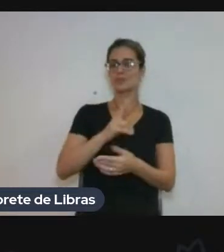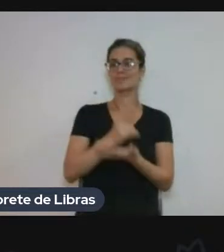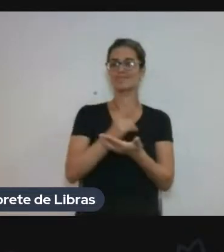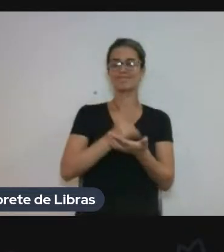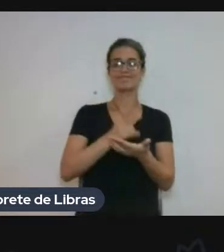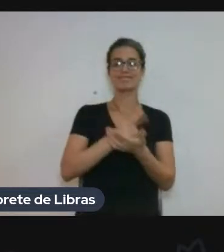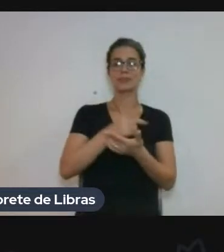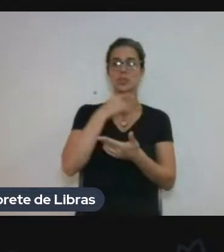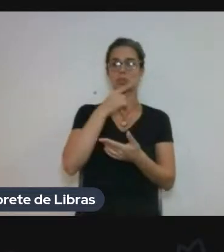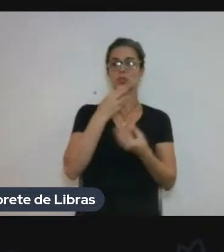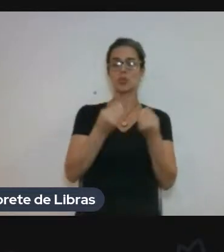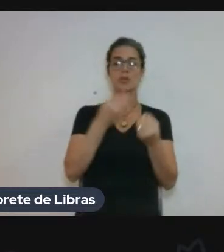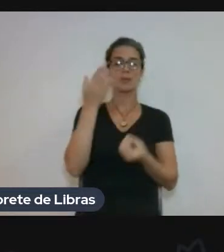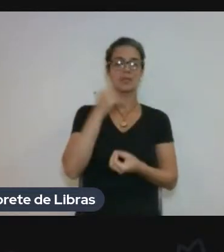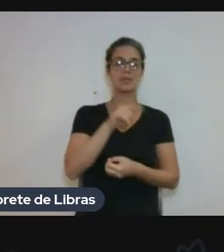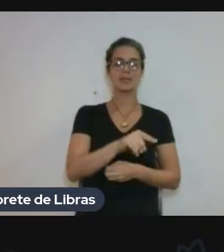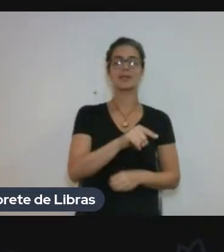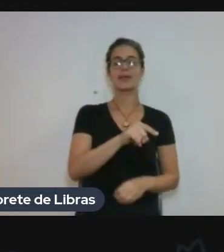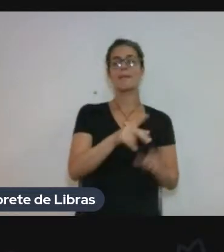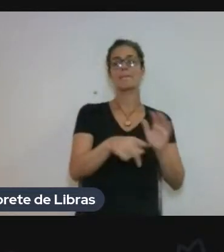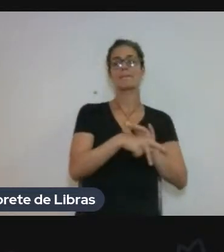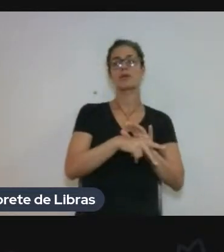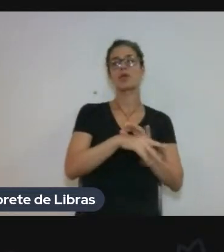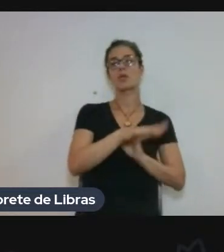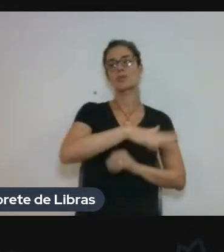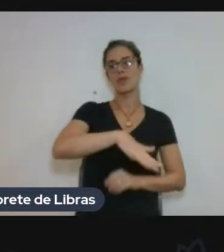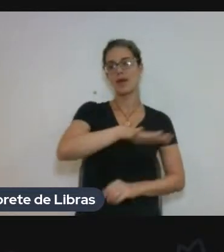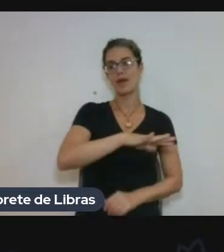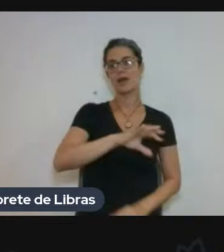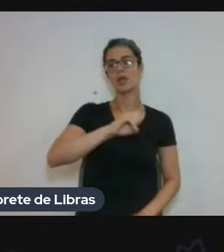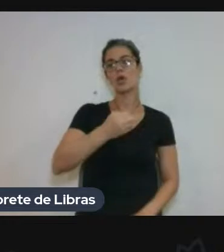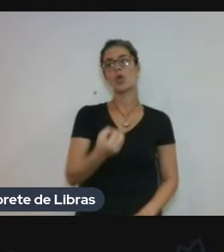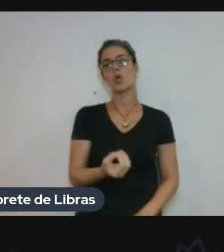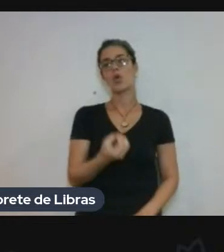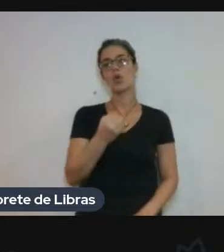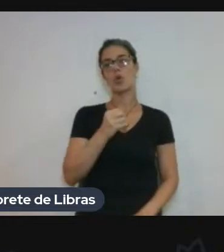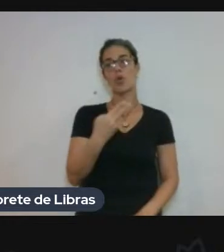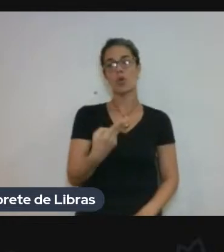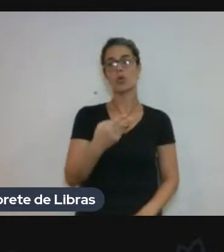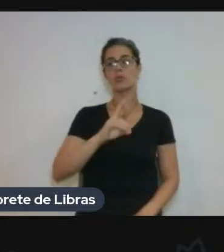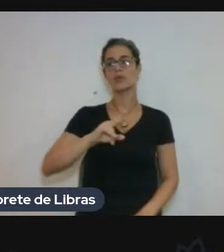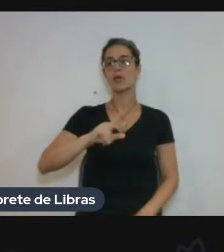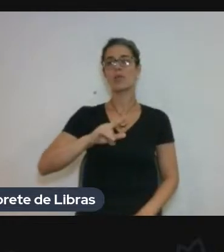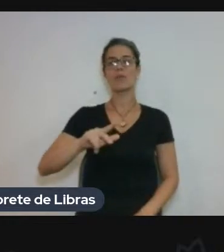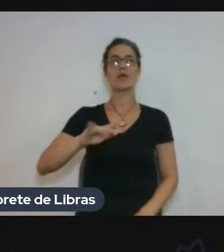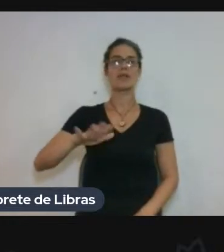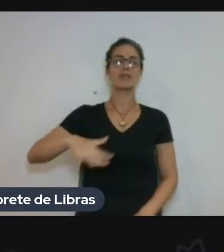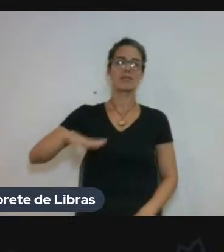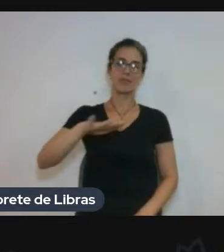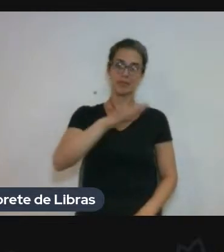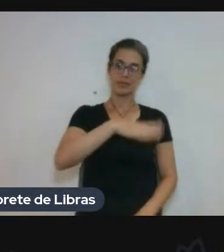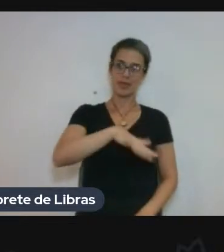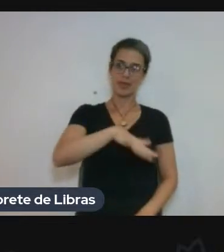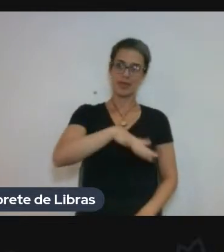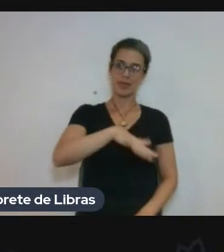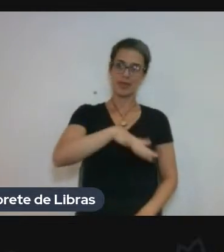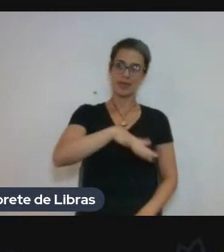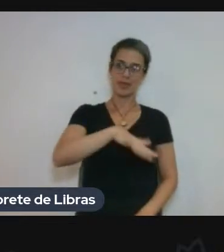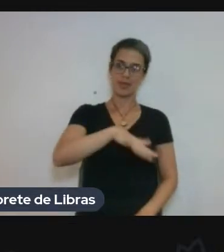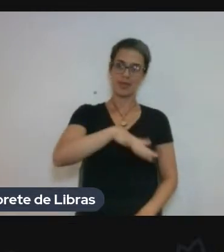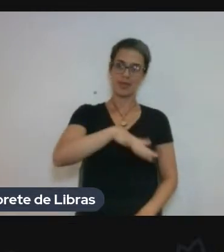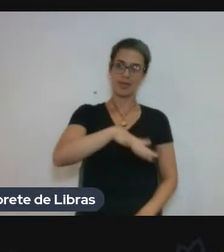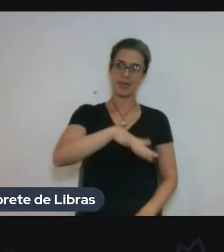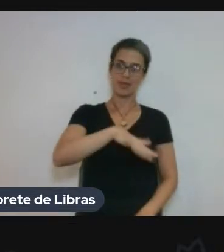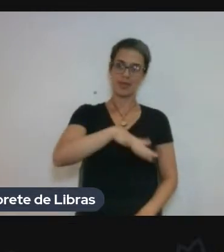que isso é do domínio e isso não é do domínio, né? Então, o que a gente fez foi assumir que o refúgio tá...